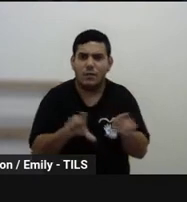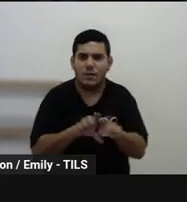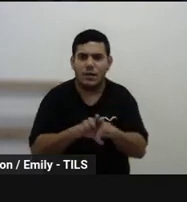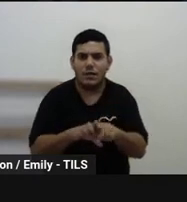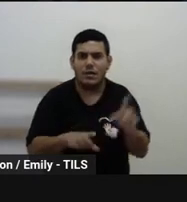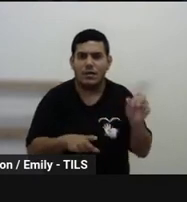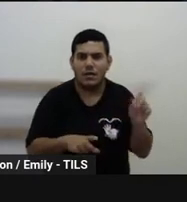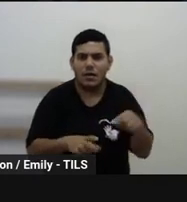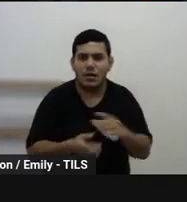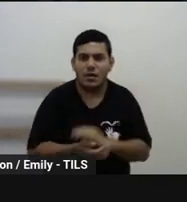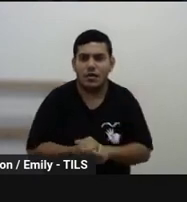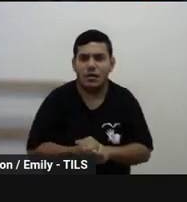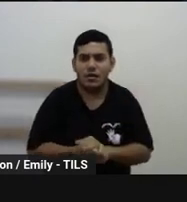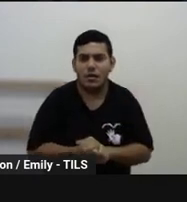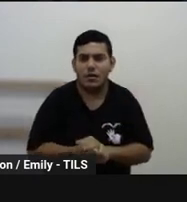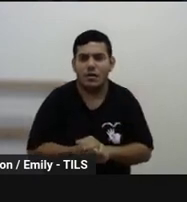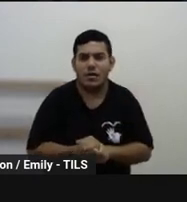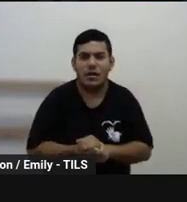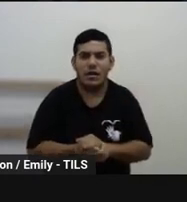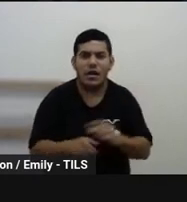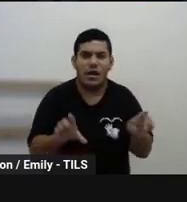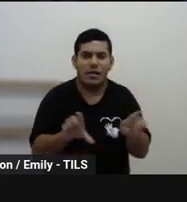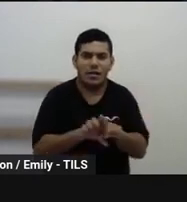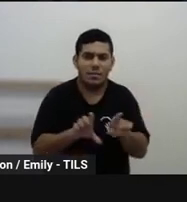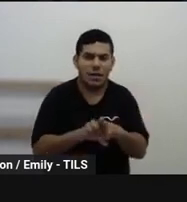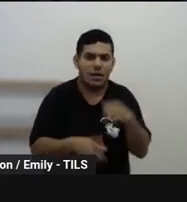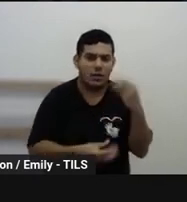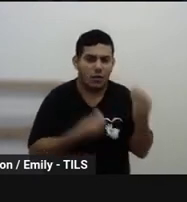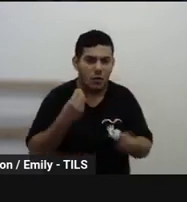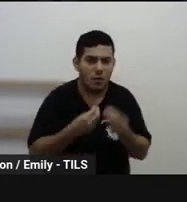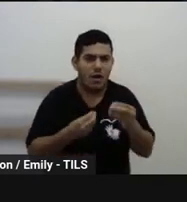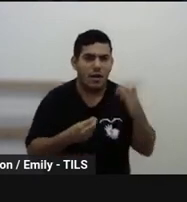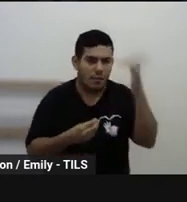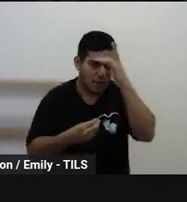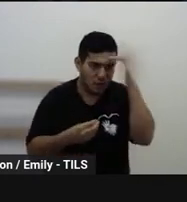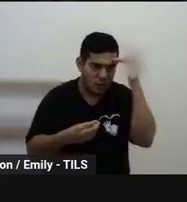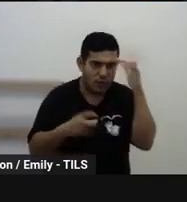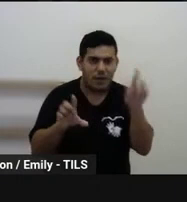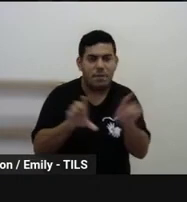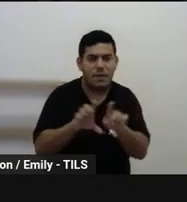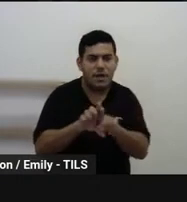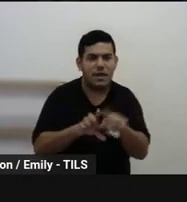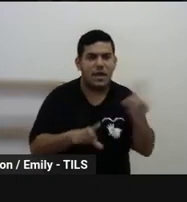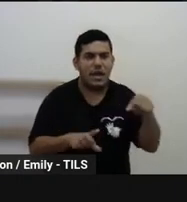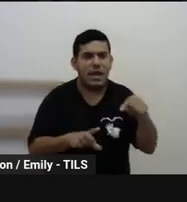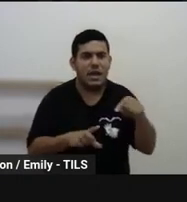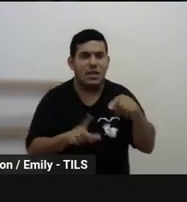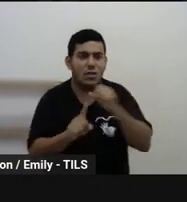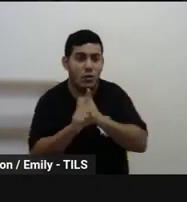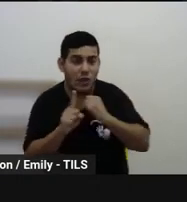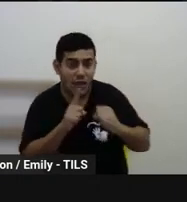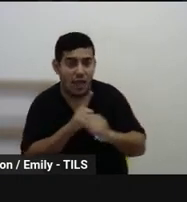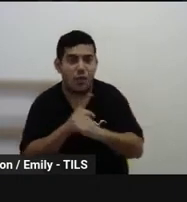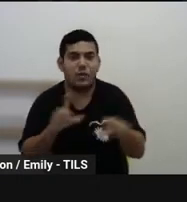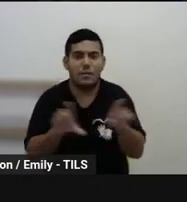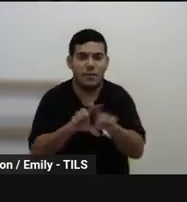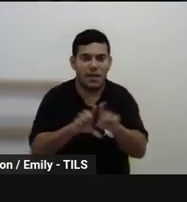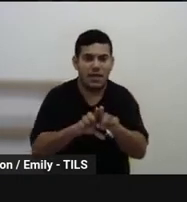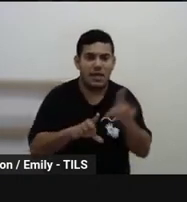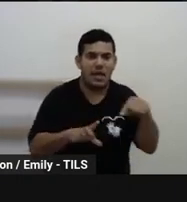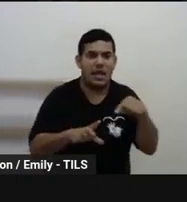também as questões legais, né, que estão por trás da vinda dessas pessoas, as questões também sociais, tem muitas, como eu disse